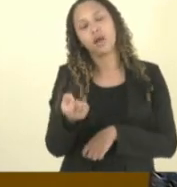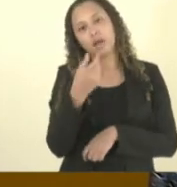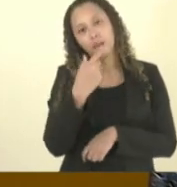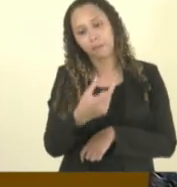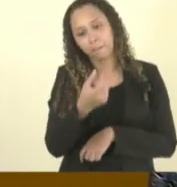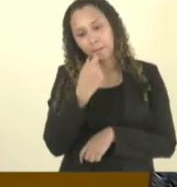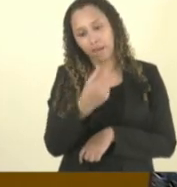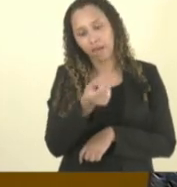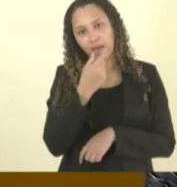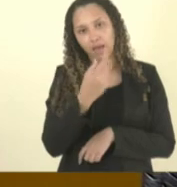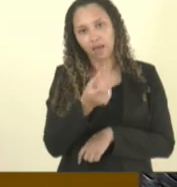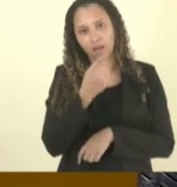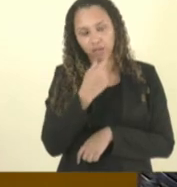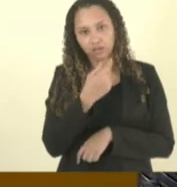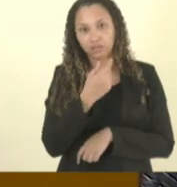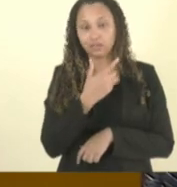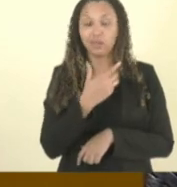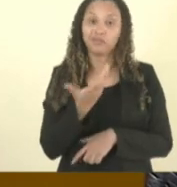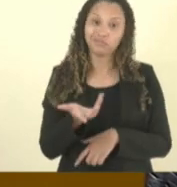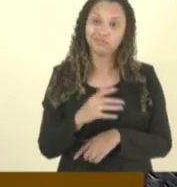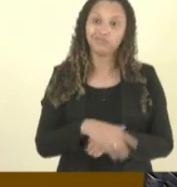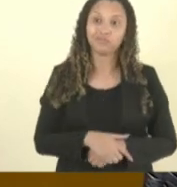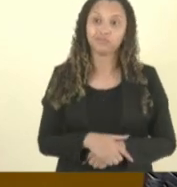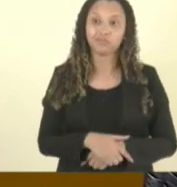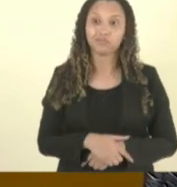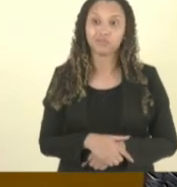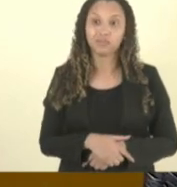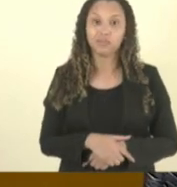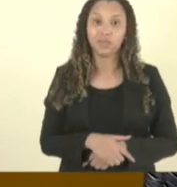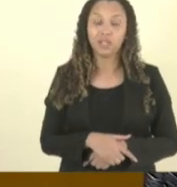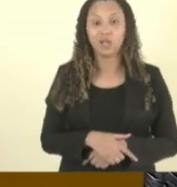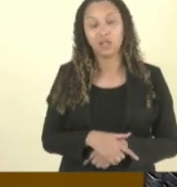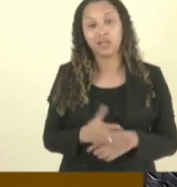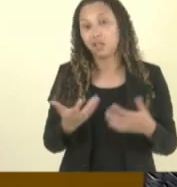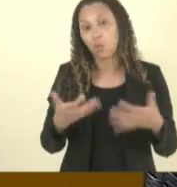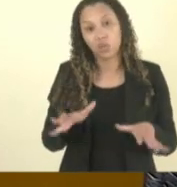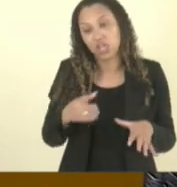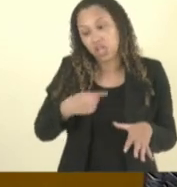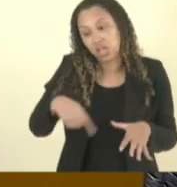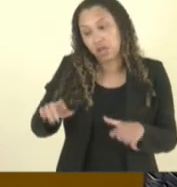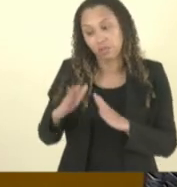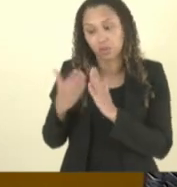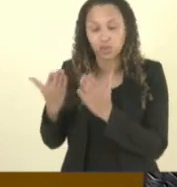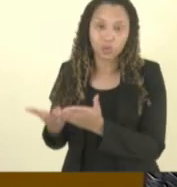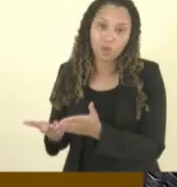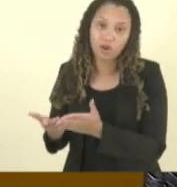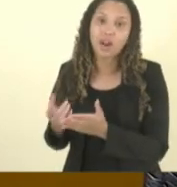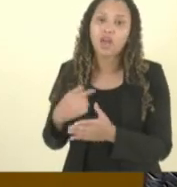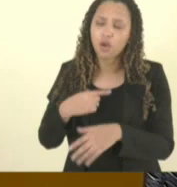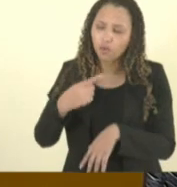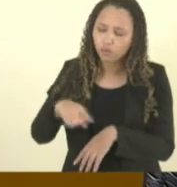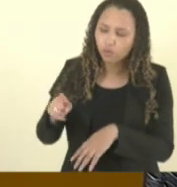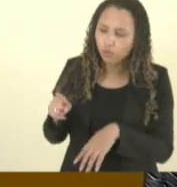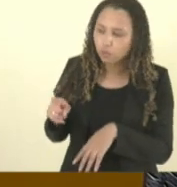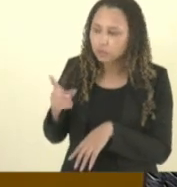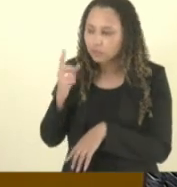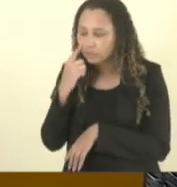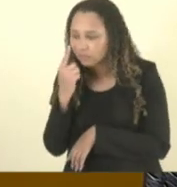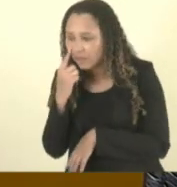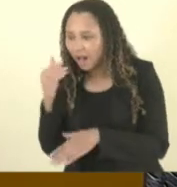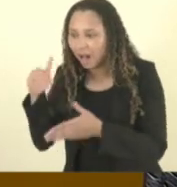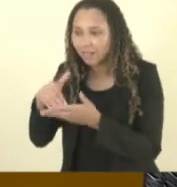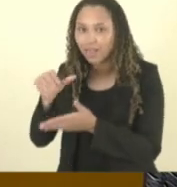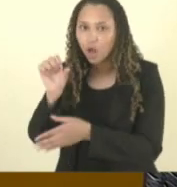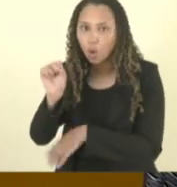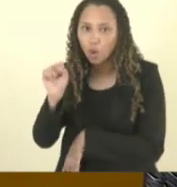ele foi todo apreensivo ir para a escola hoje eu fiquei na escola hoje até 8 horas minha